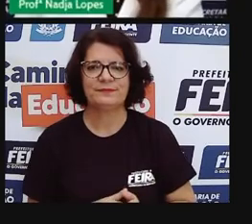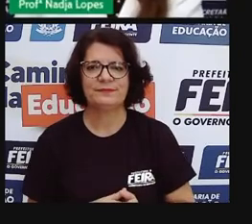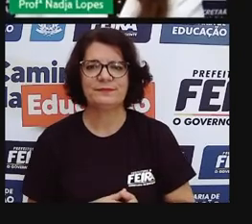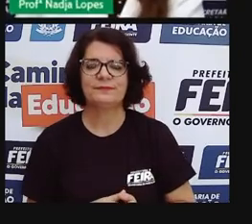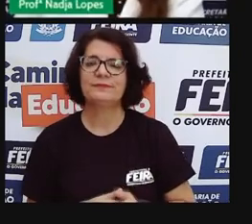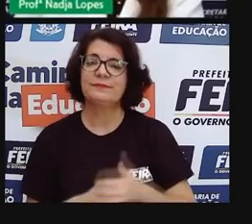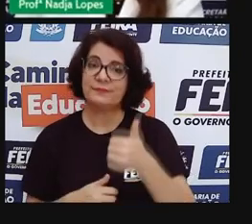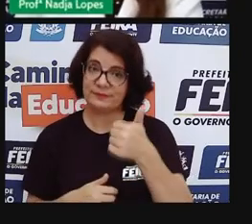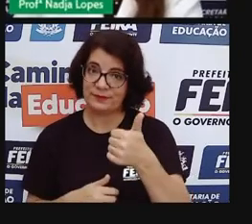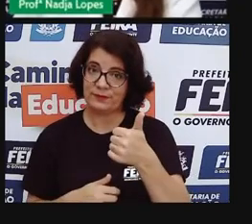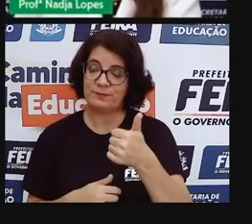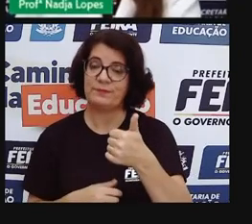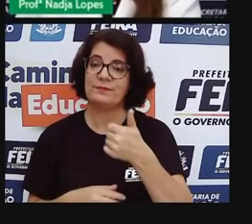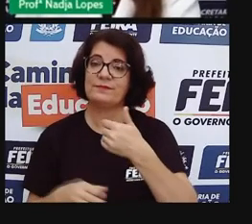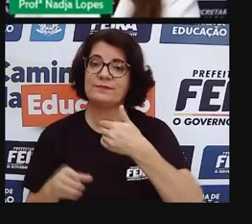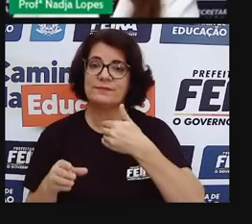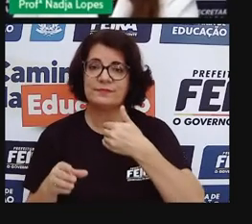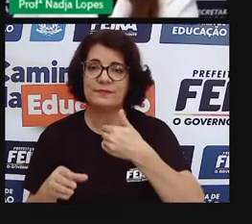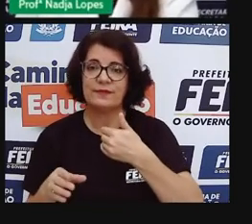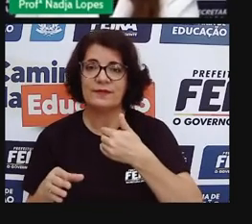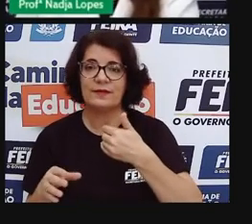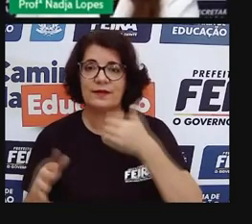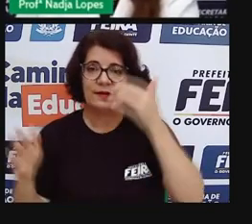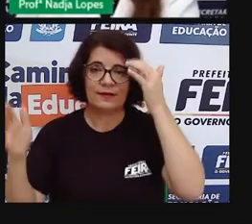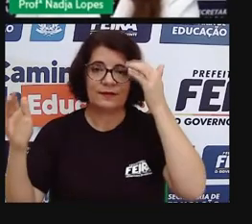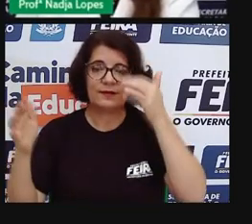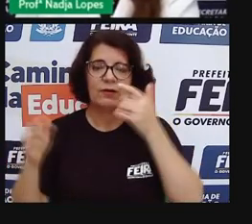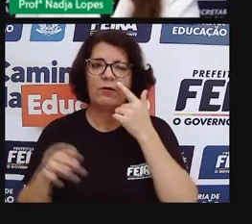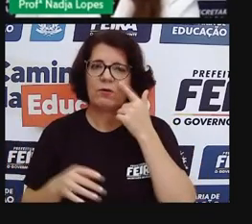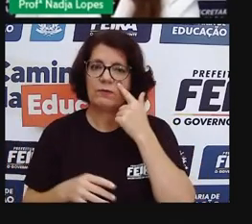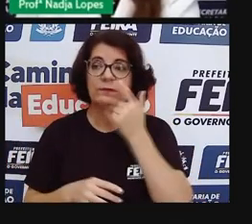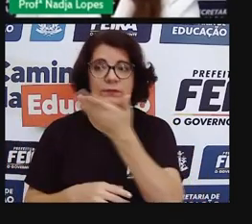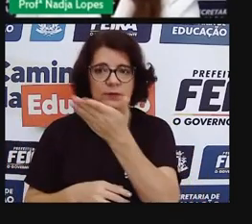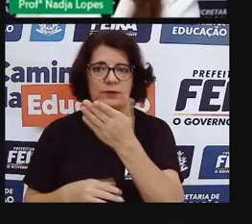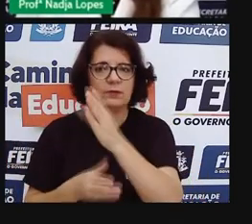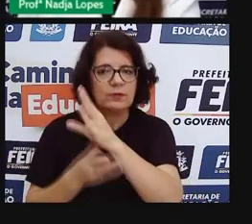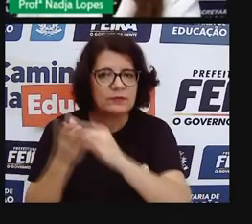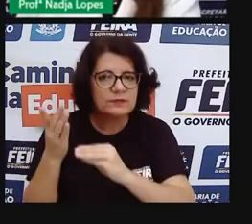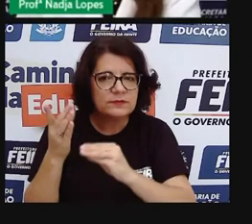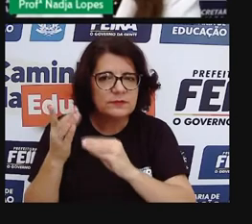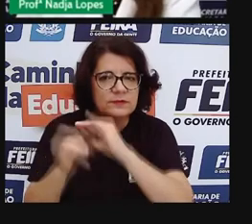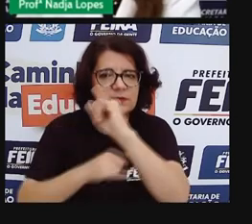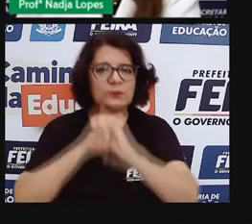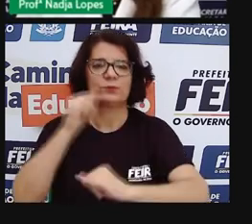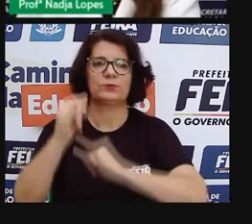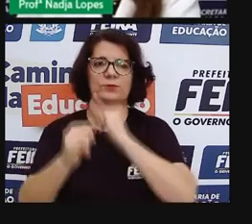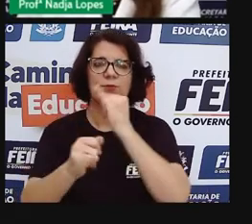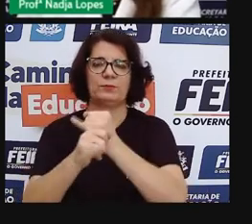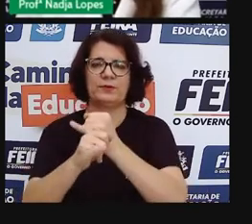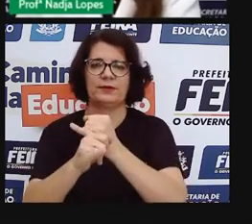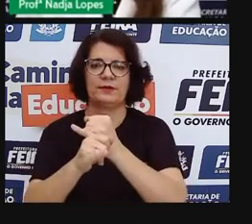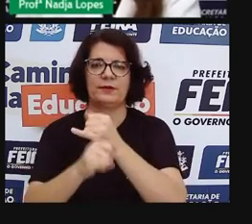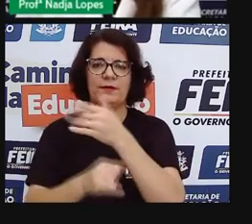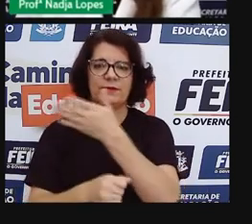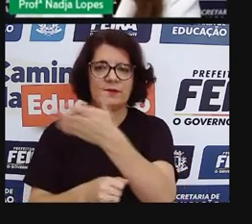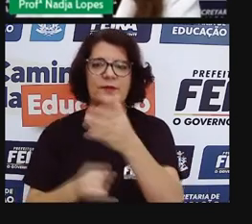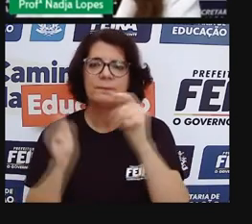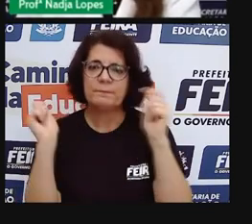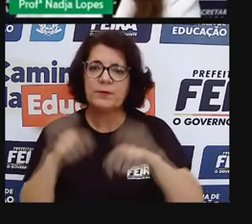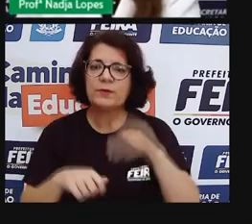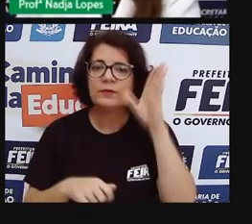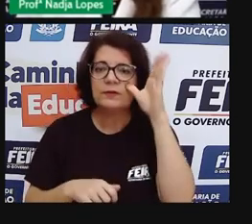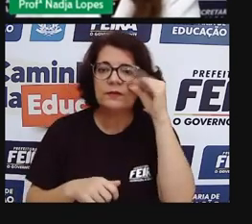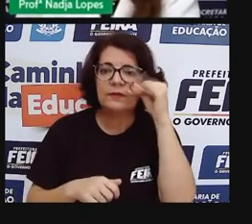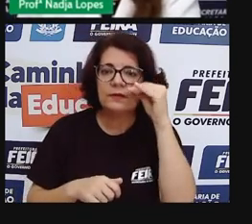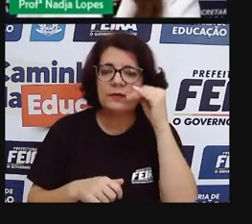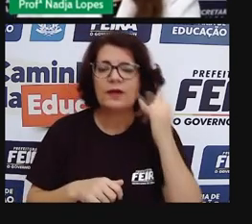Eu vou deixar aqui pra vocês, gente, esse vídeo, não vou mostrar, mas vou deixar como indicação, que fala um pouco